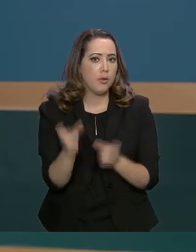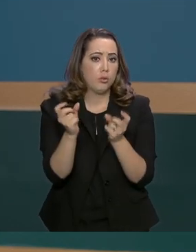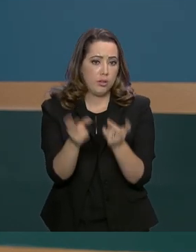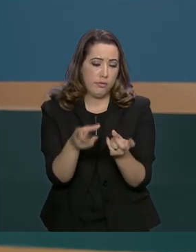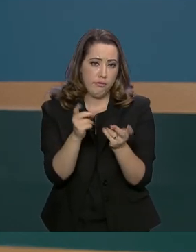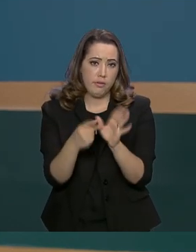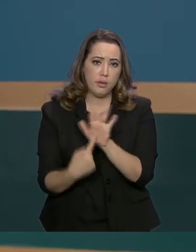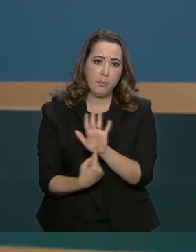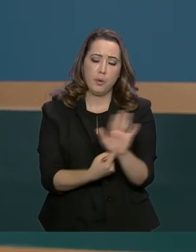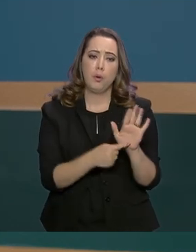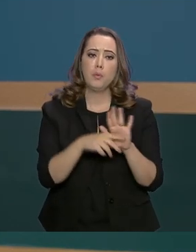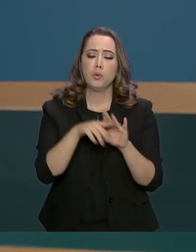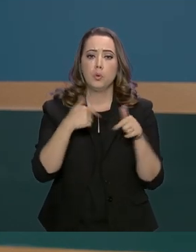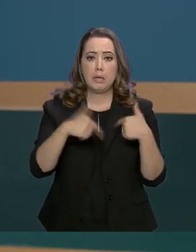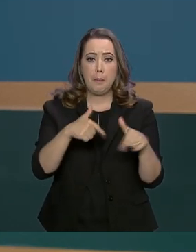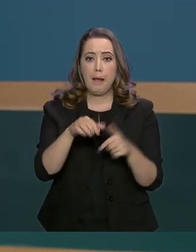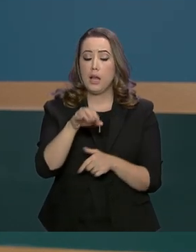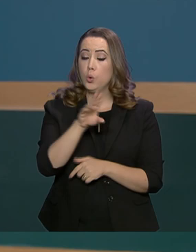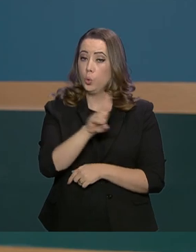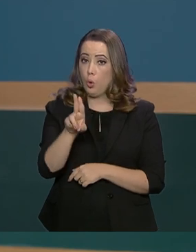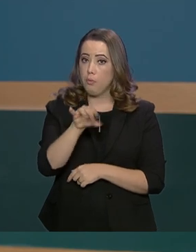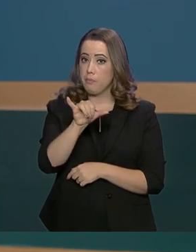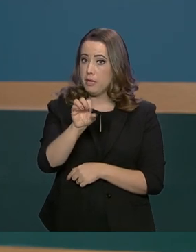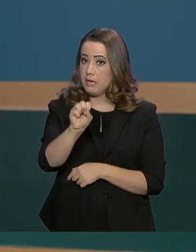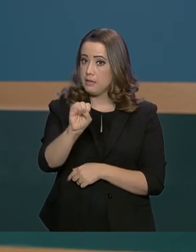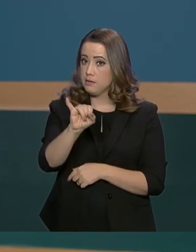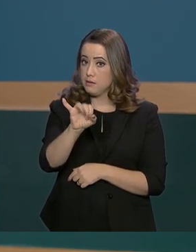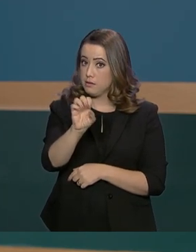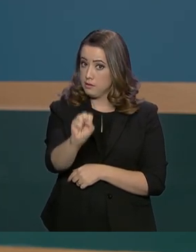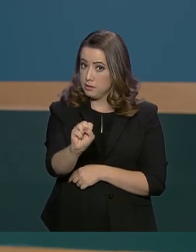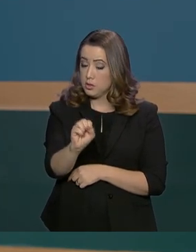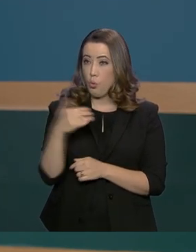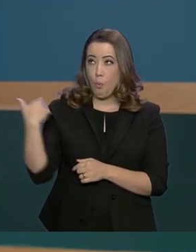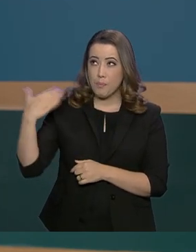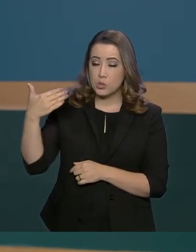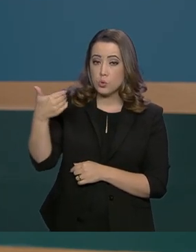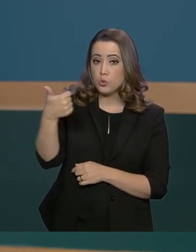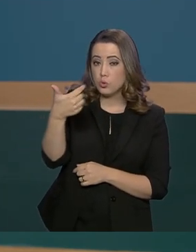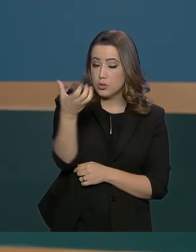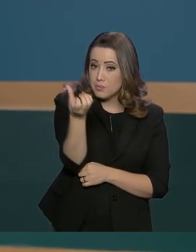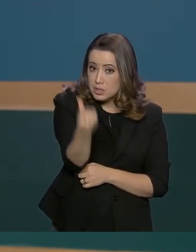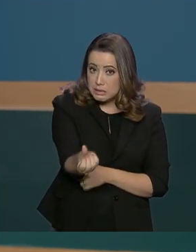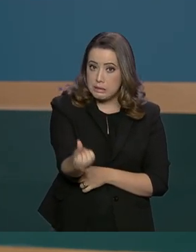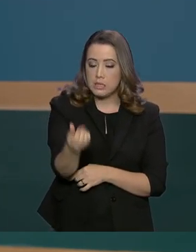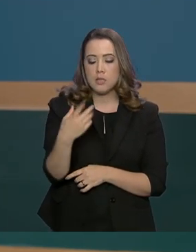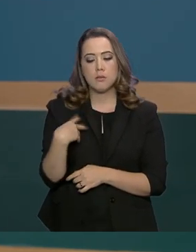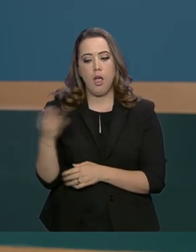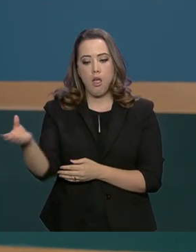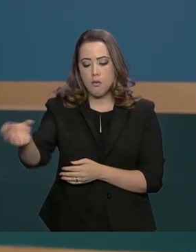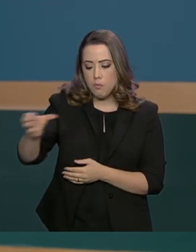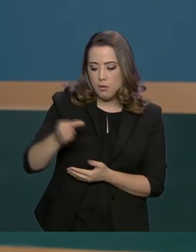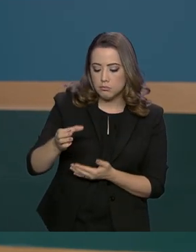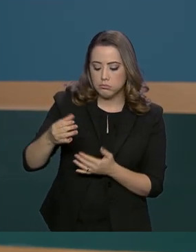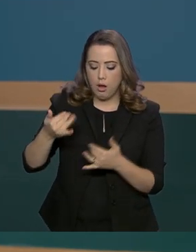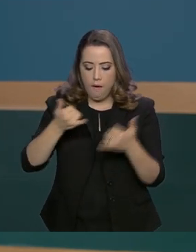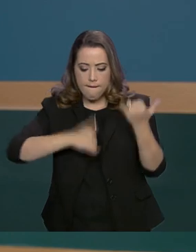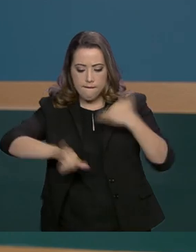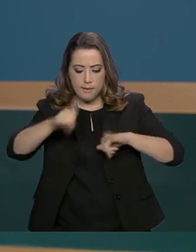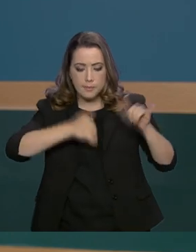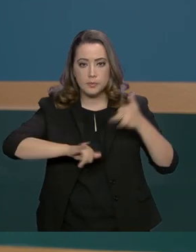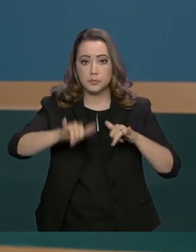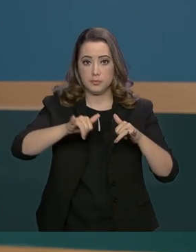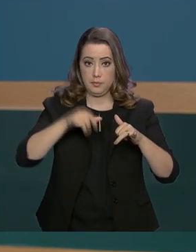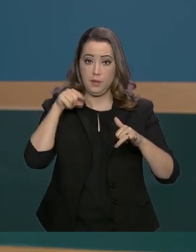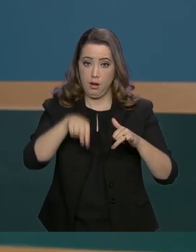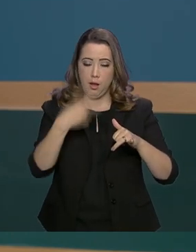da Operação Isis, que desde 2016 faz exames laboratoriais e perícias nos produtos.